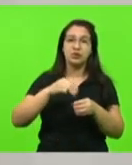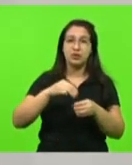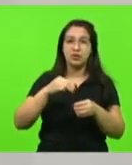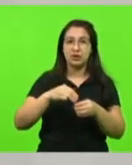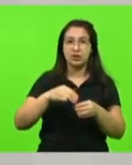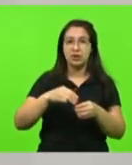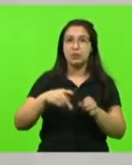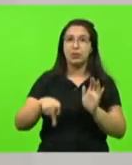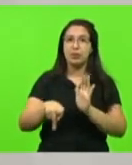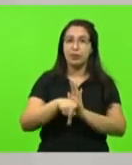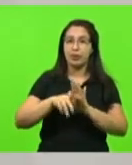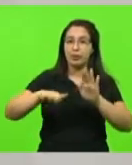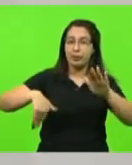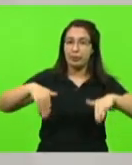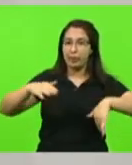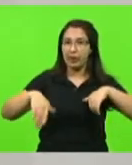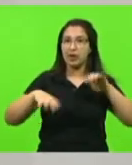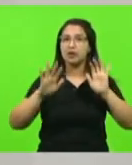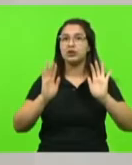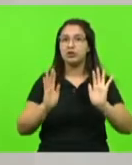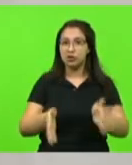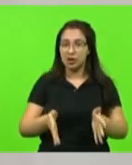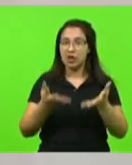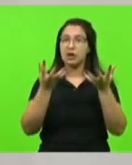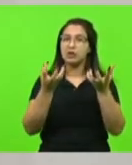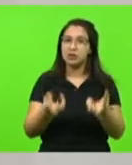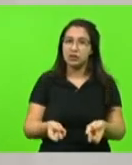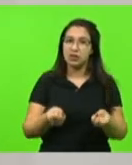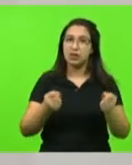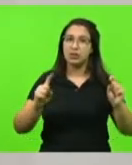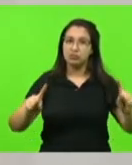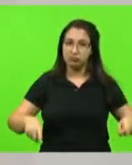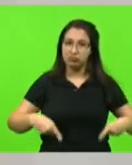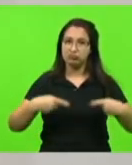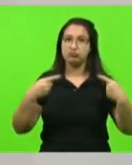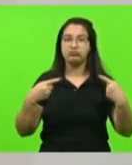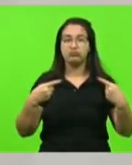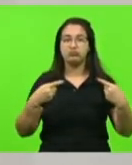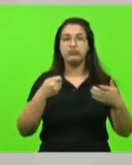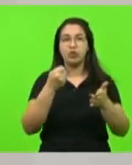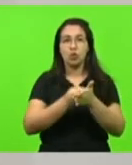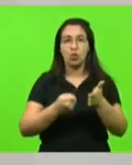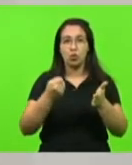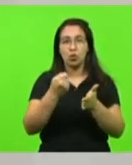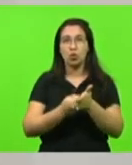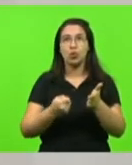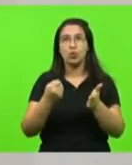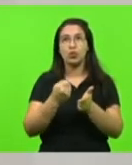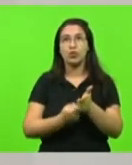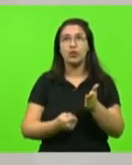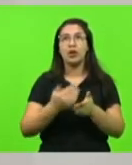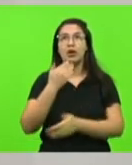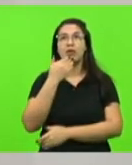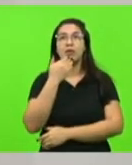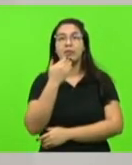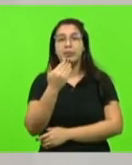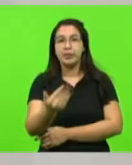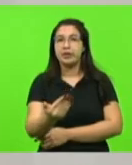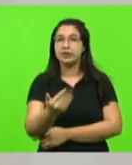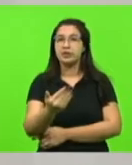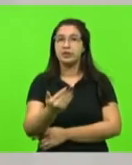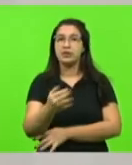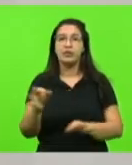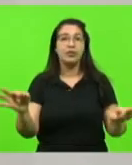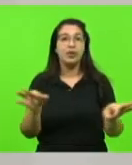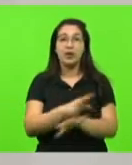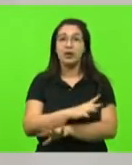desafio junto com a Agência Nacional de lutar pelo pedido de interrupção do